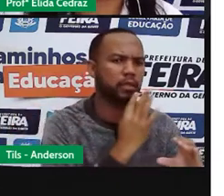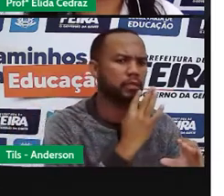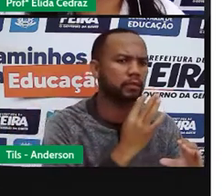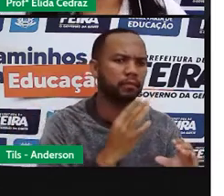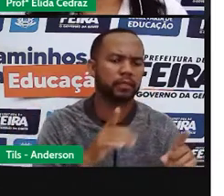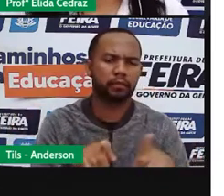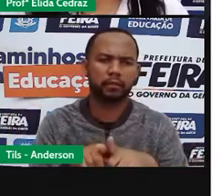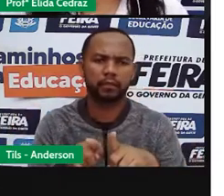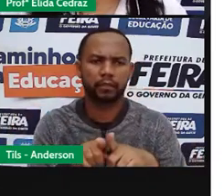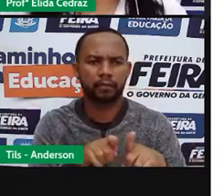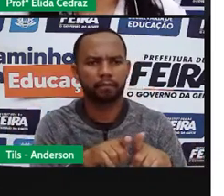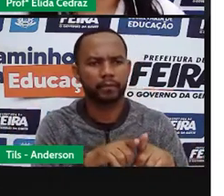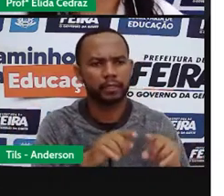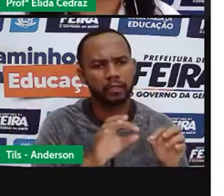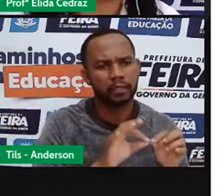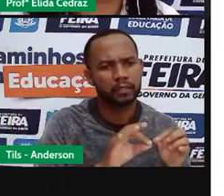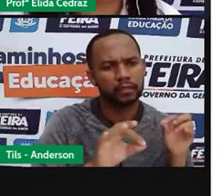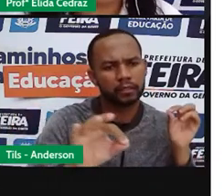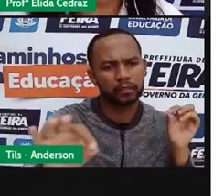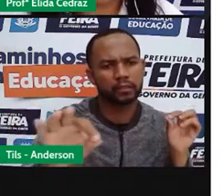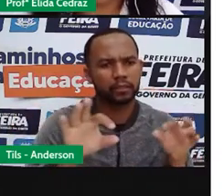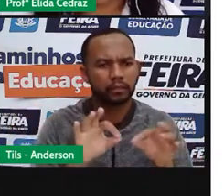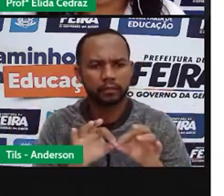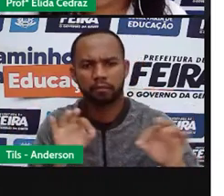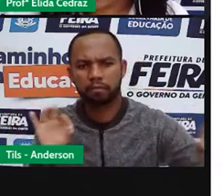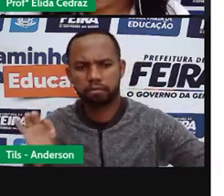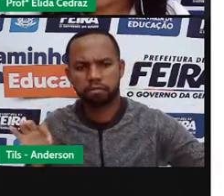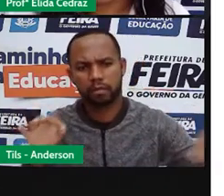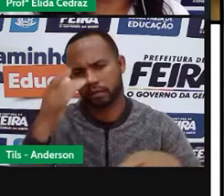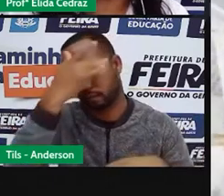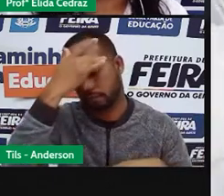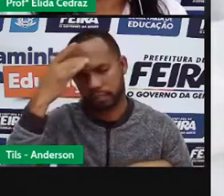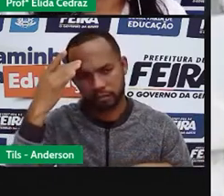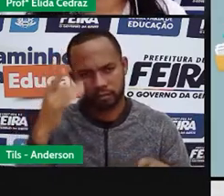importar a distância entre as pessoas.